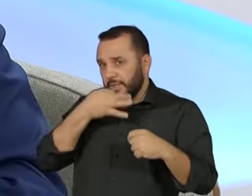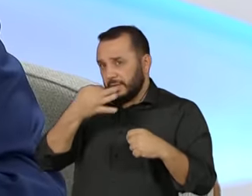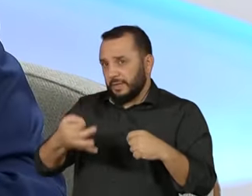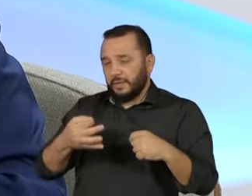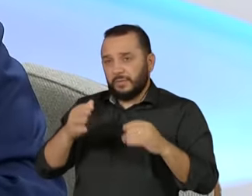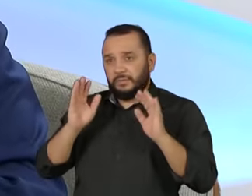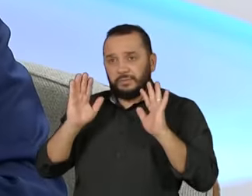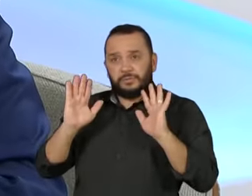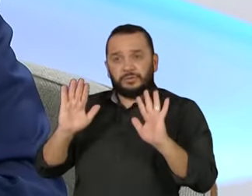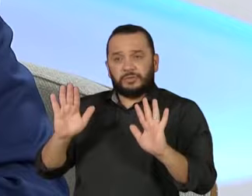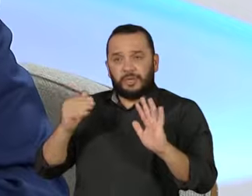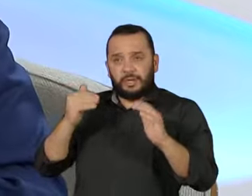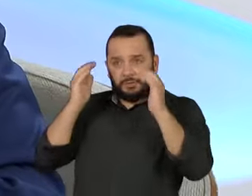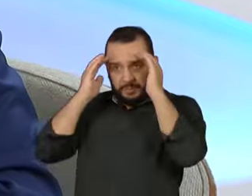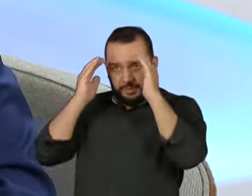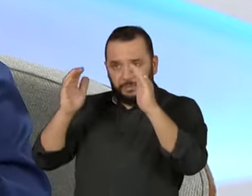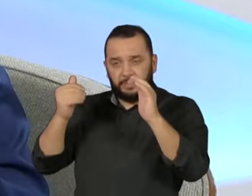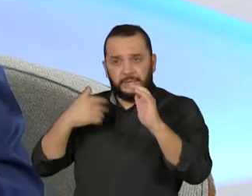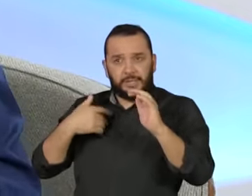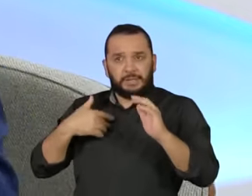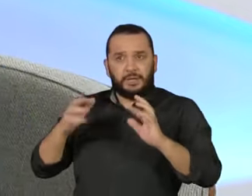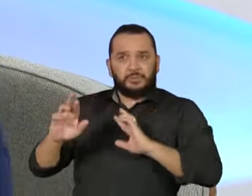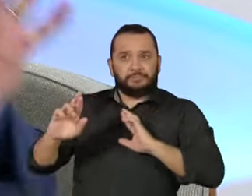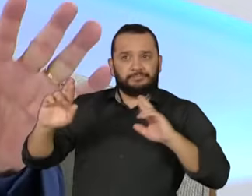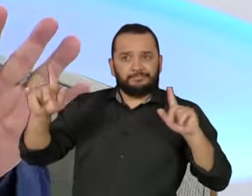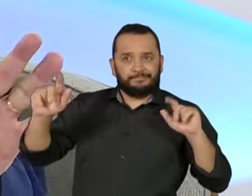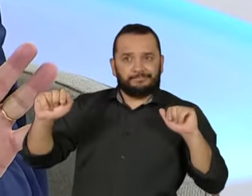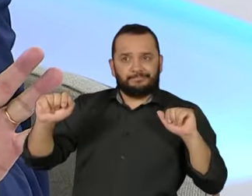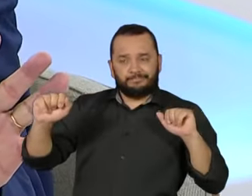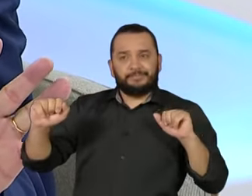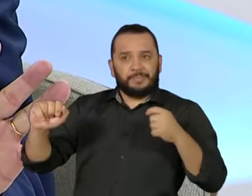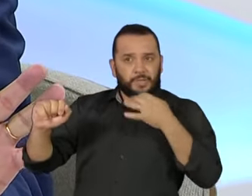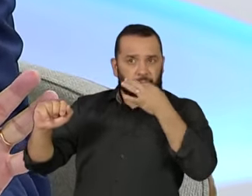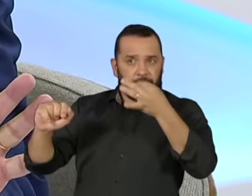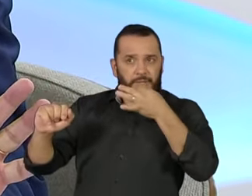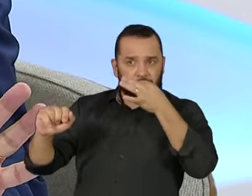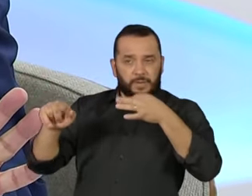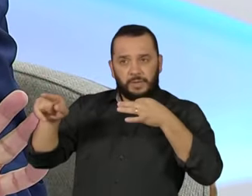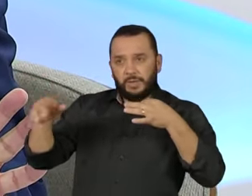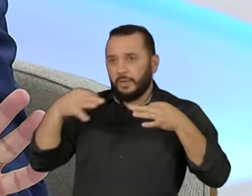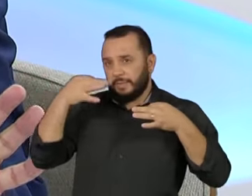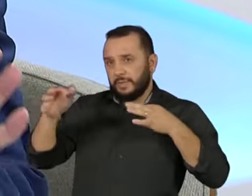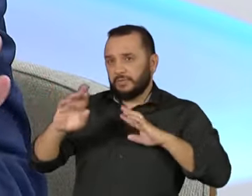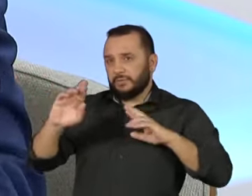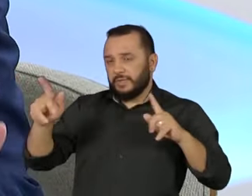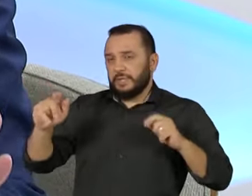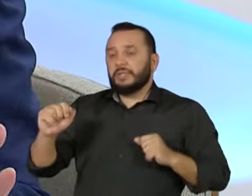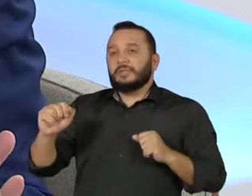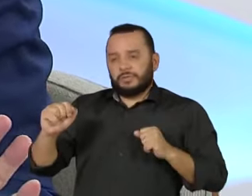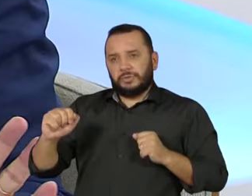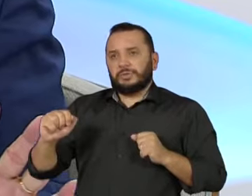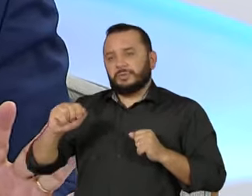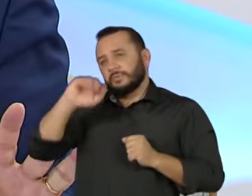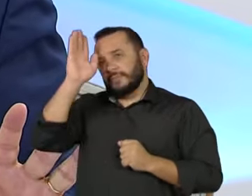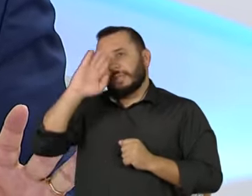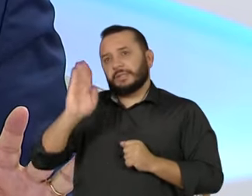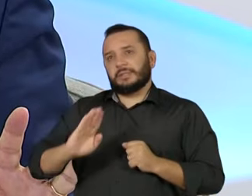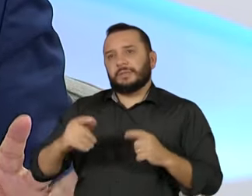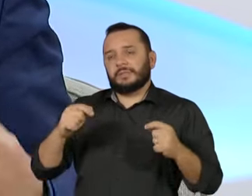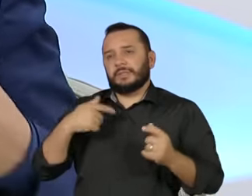divirjam democraticamente. Não é esse o caminho que o país precisa. O país precisa de reformas.